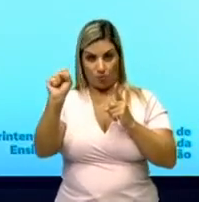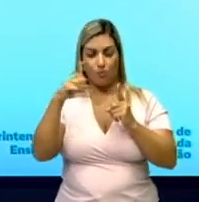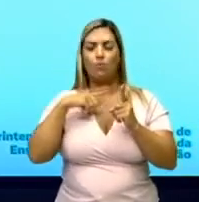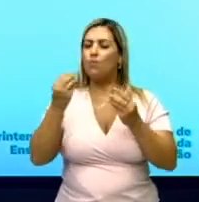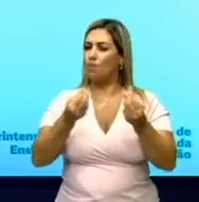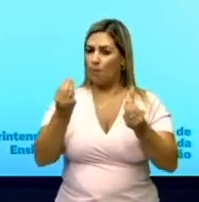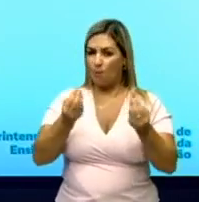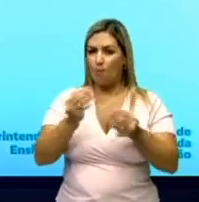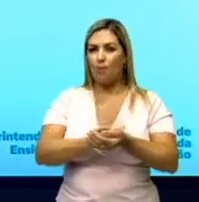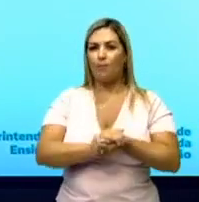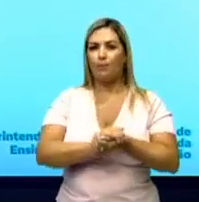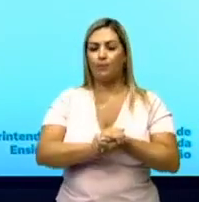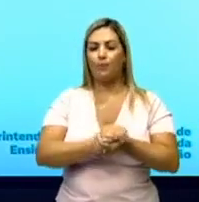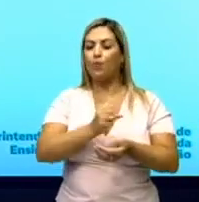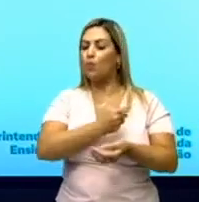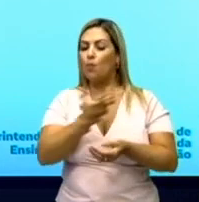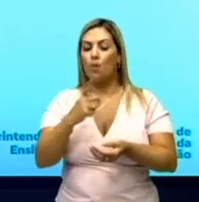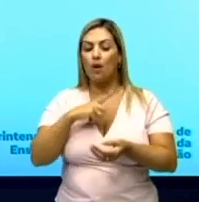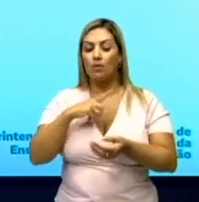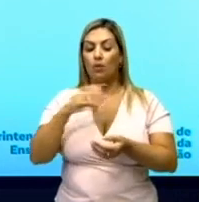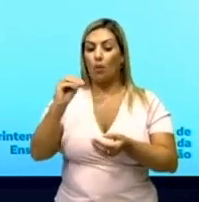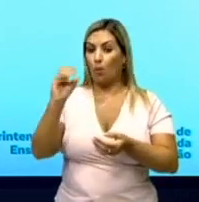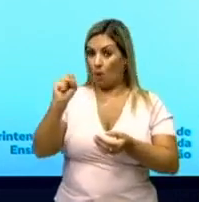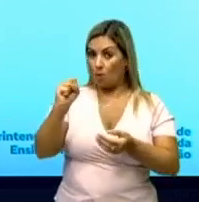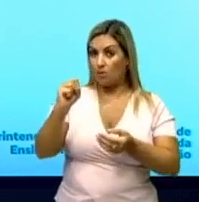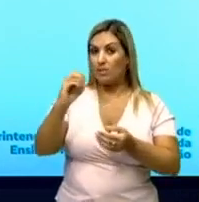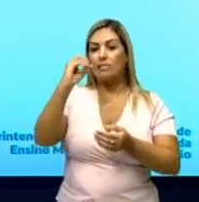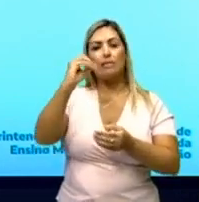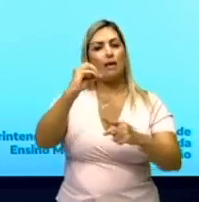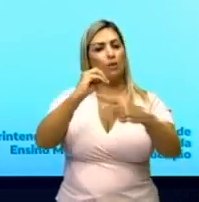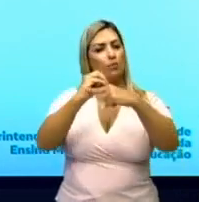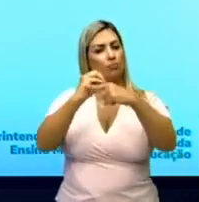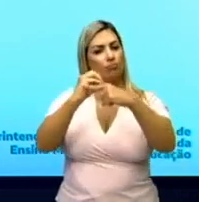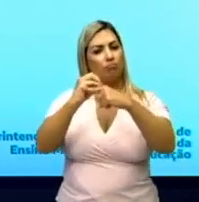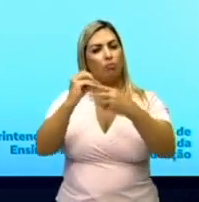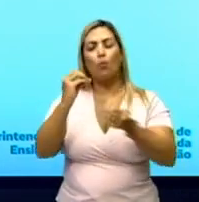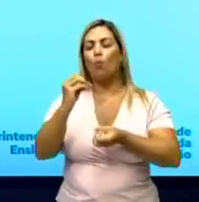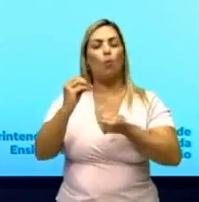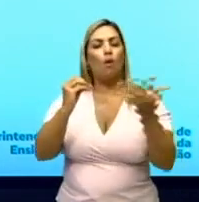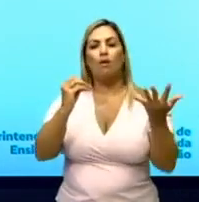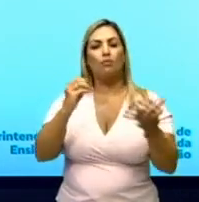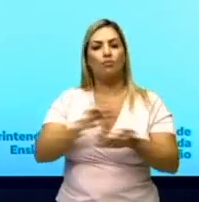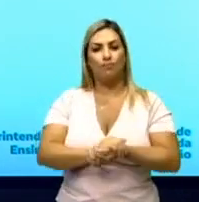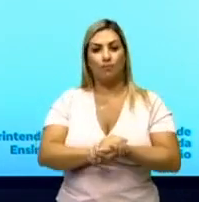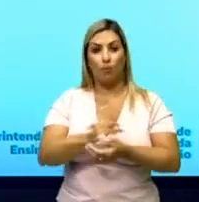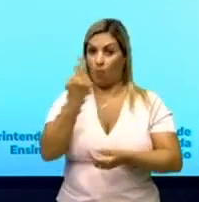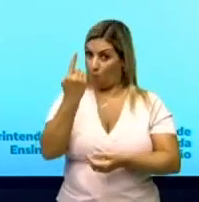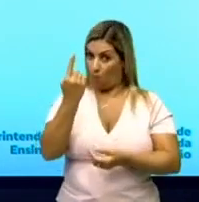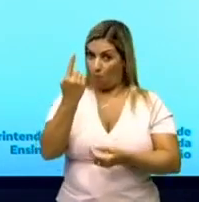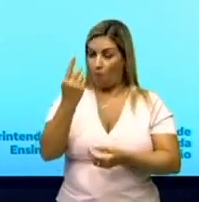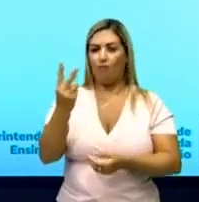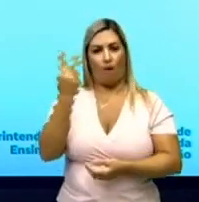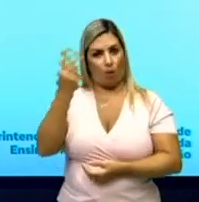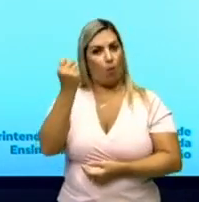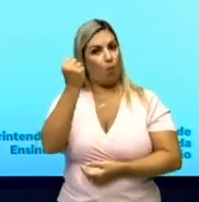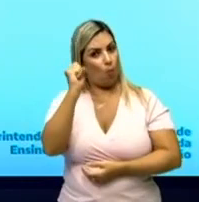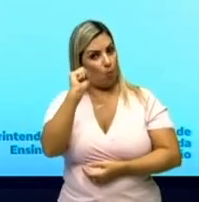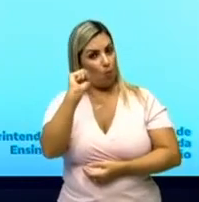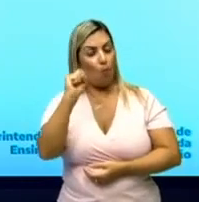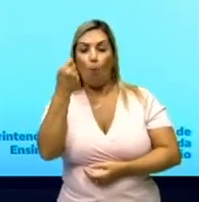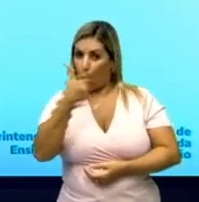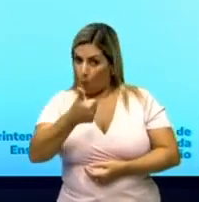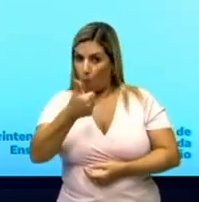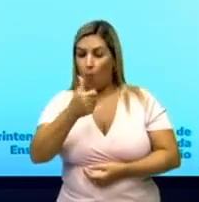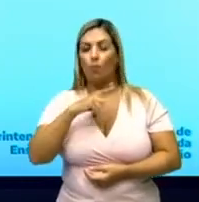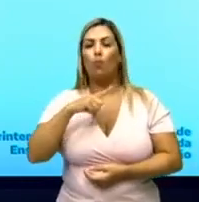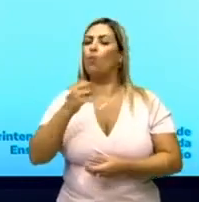quanto é o meu cosseno de zero graus? Ele vale 1. Então, se ele vale 1,